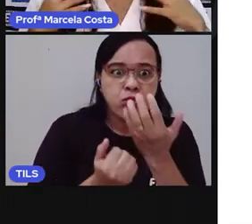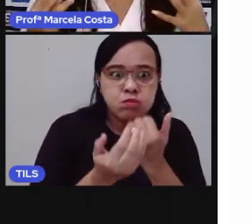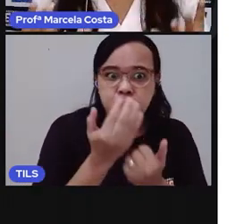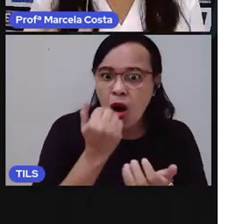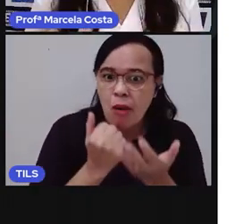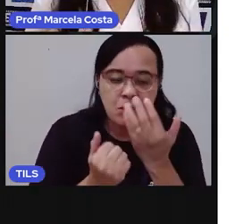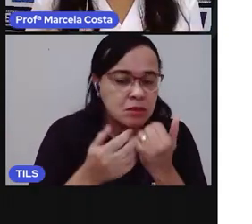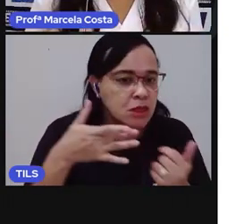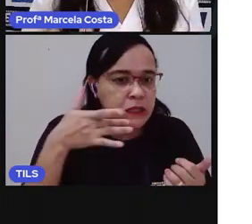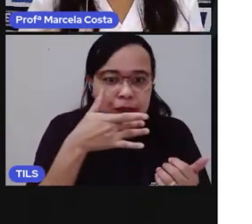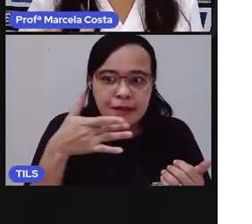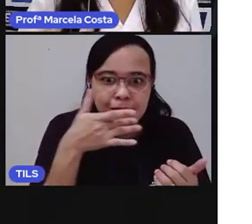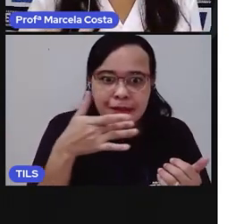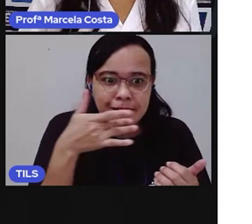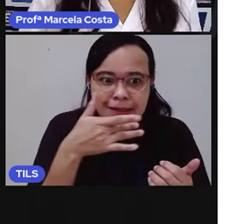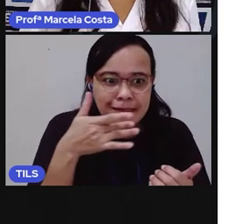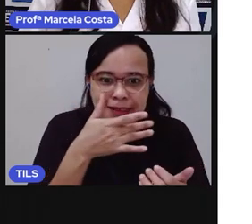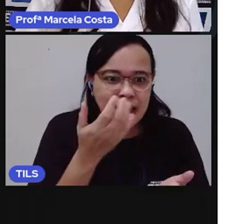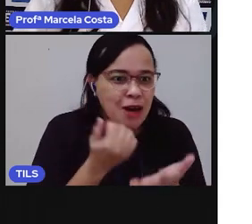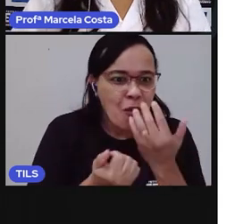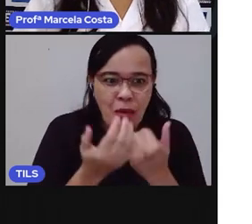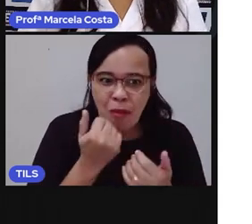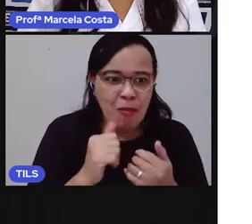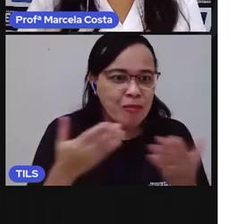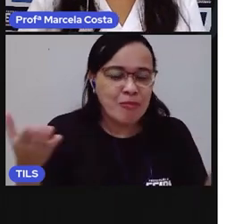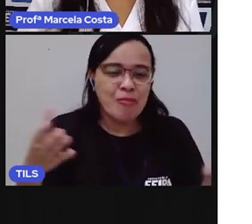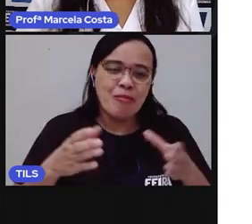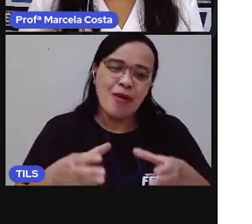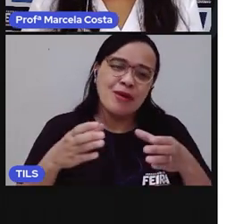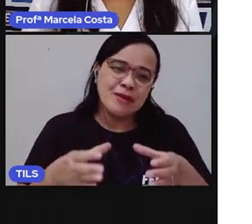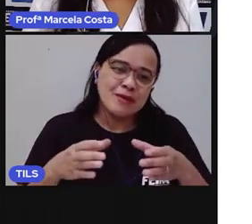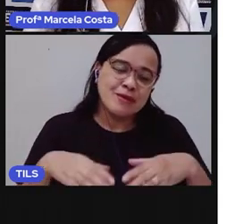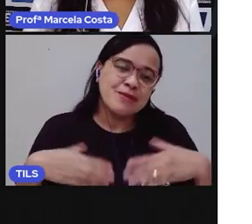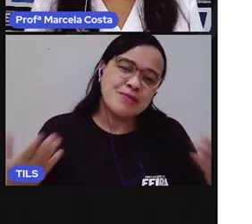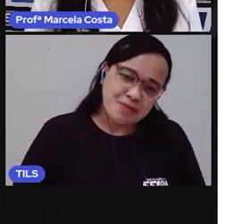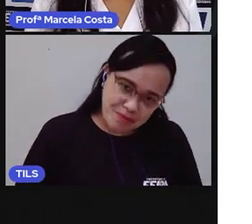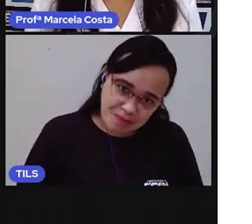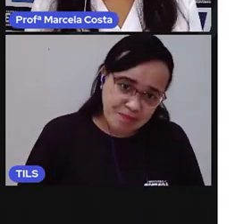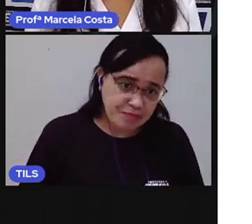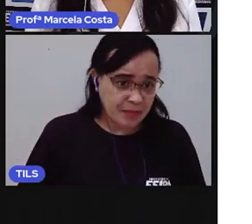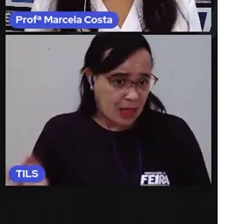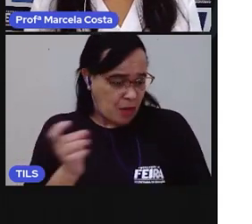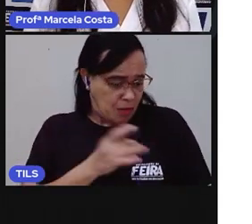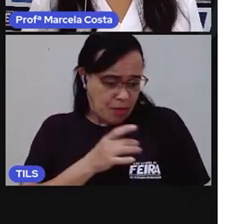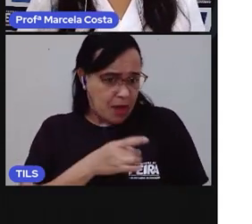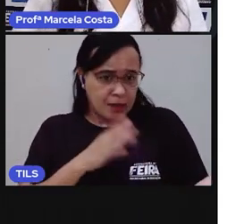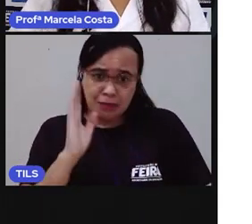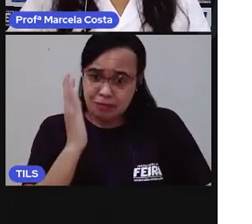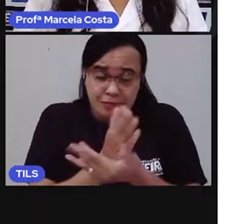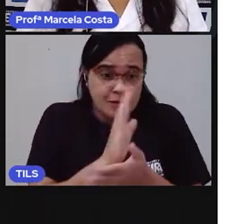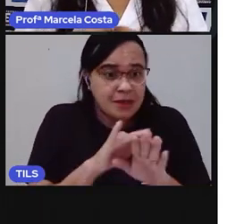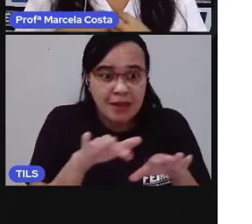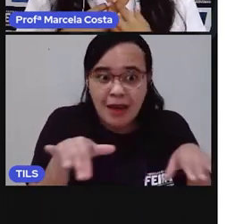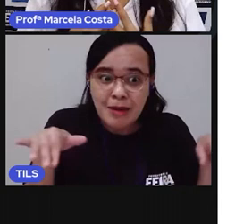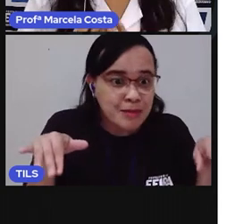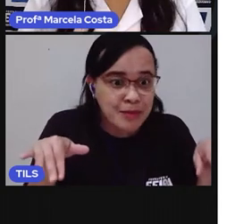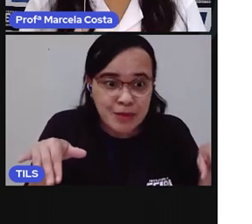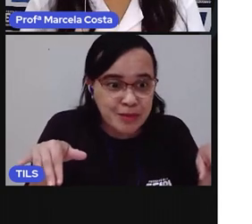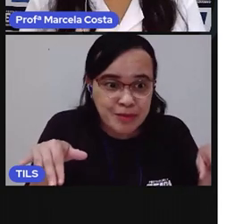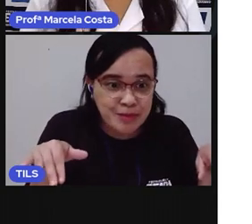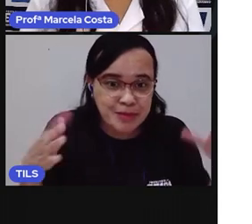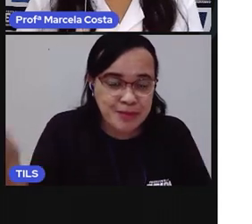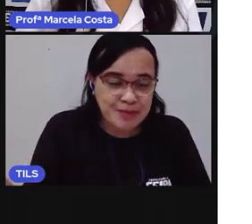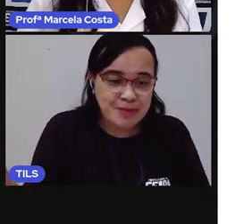se deliciou. E ela já não tinha mais medo. Depois